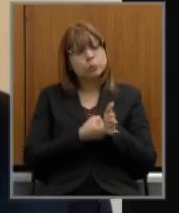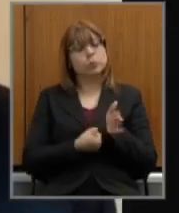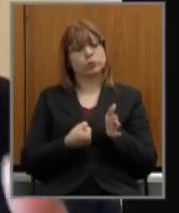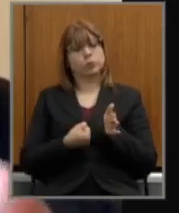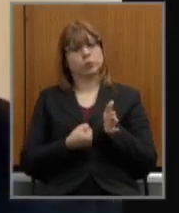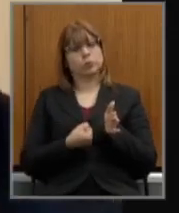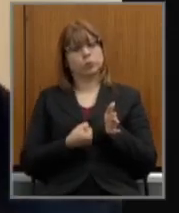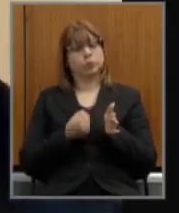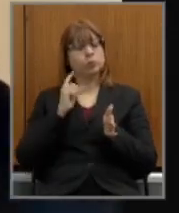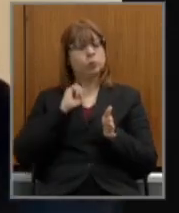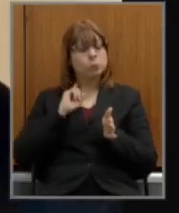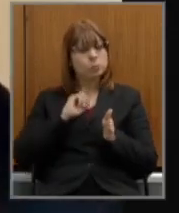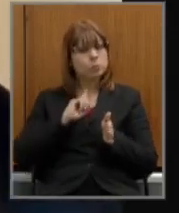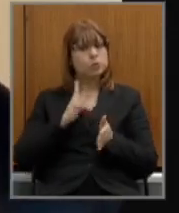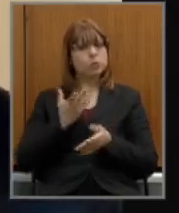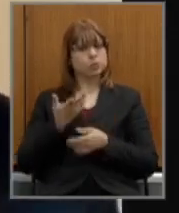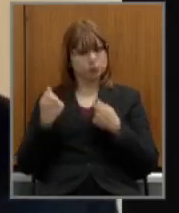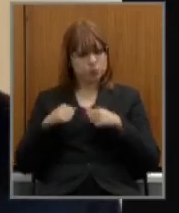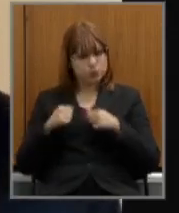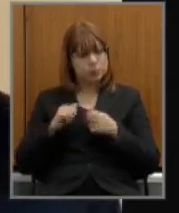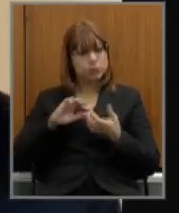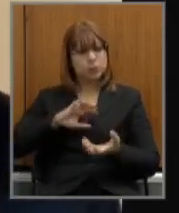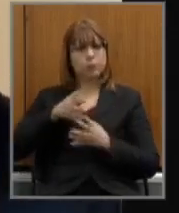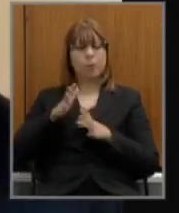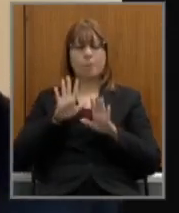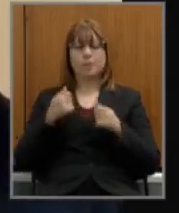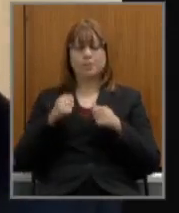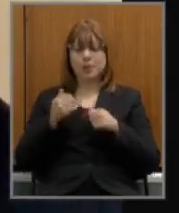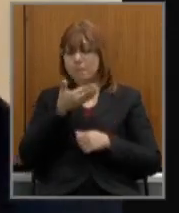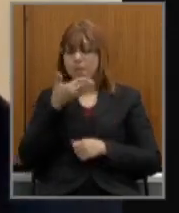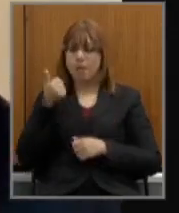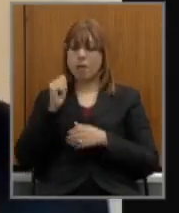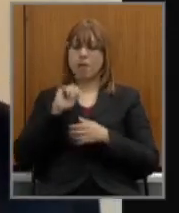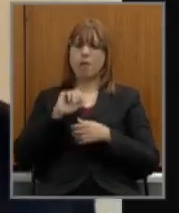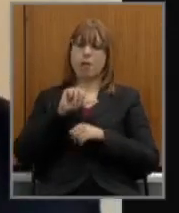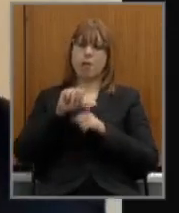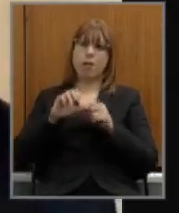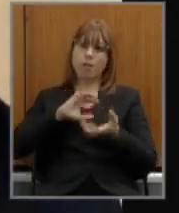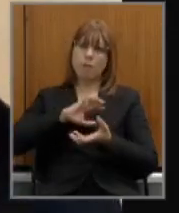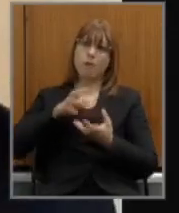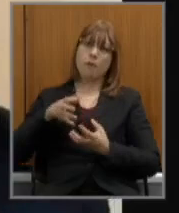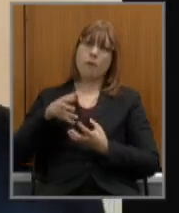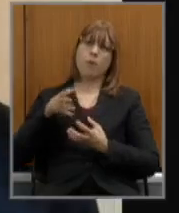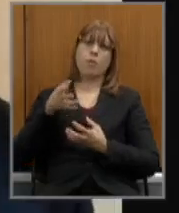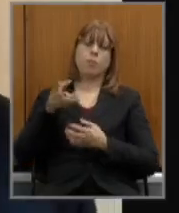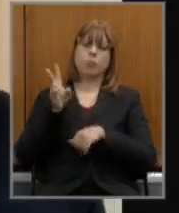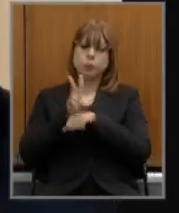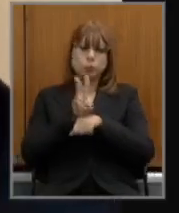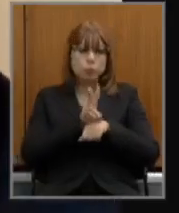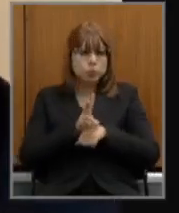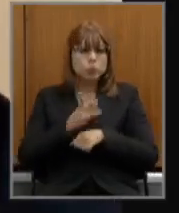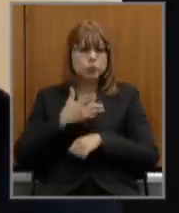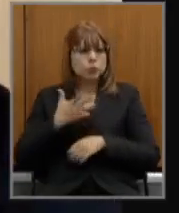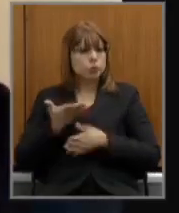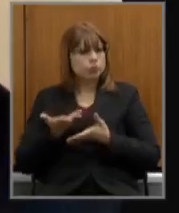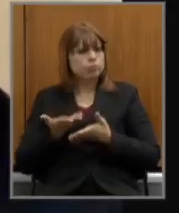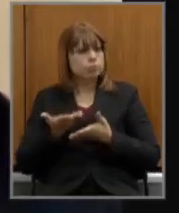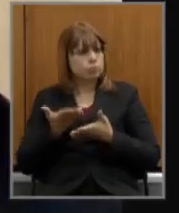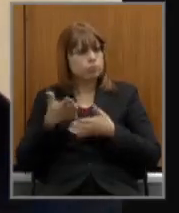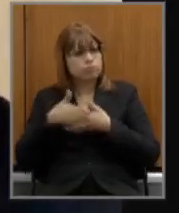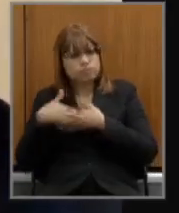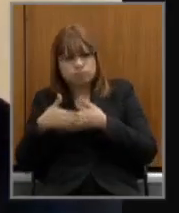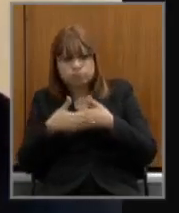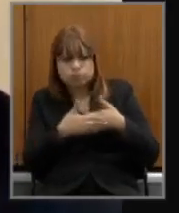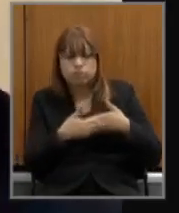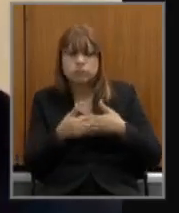precisa da reforma mas nós queremos que seja a melhor reforma olhando com carinho as idades olhando com carinho as alíquotas eu acho que